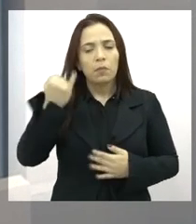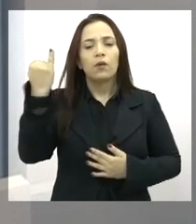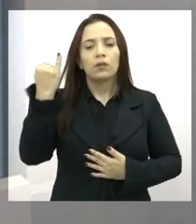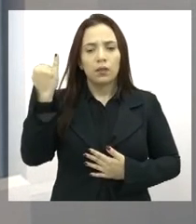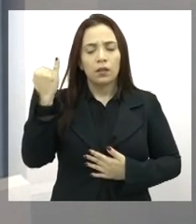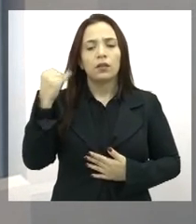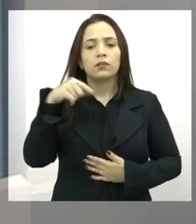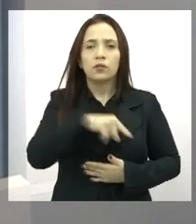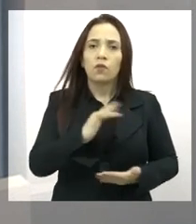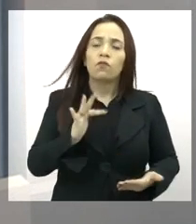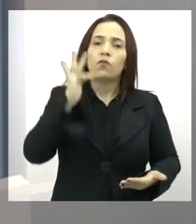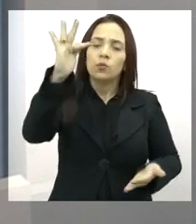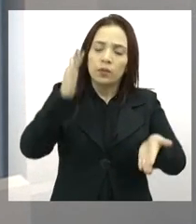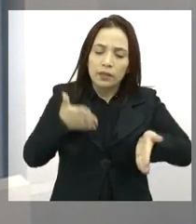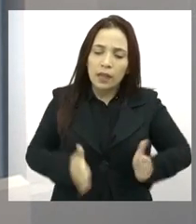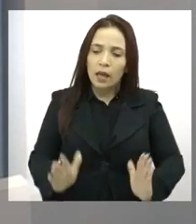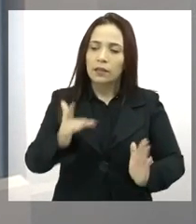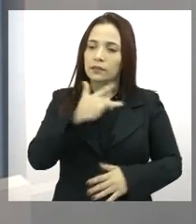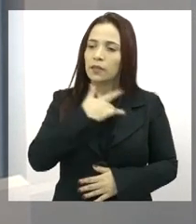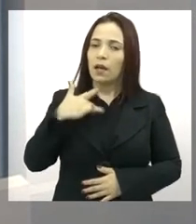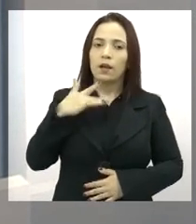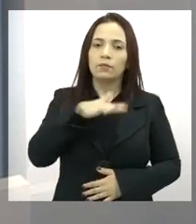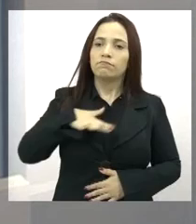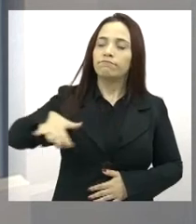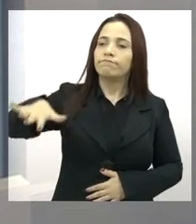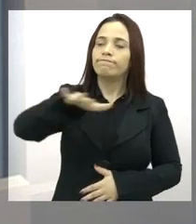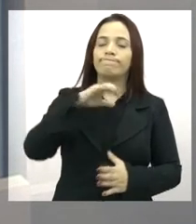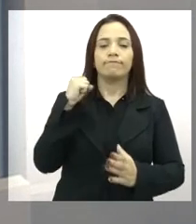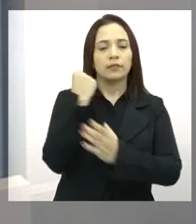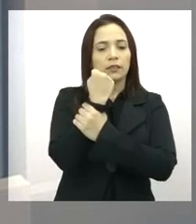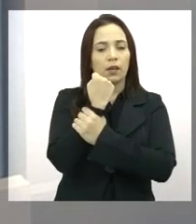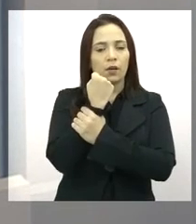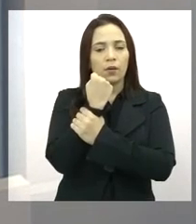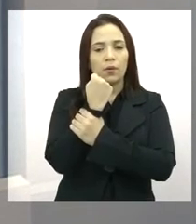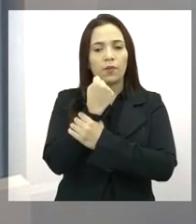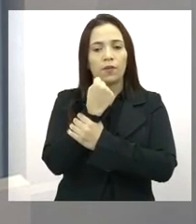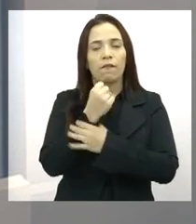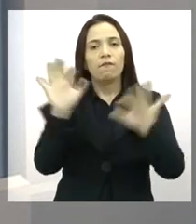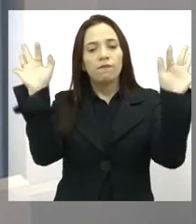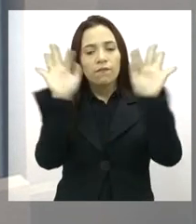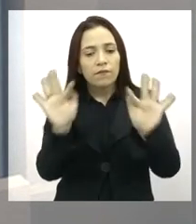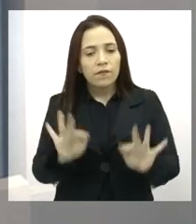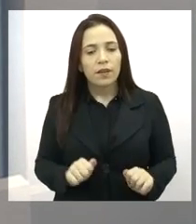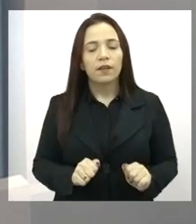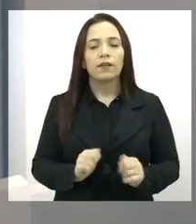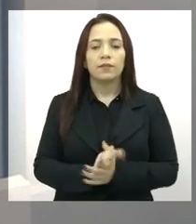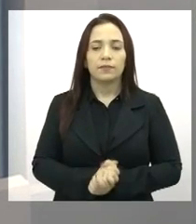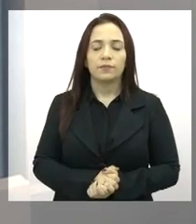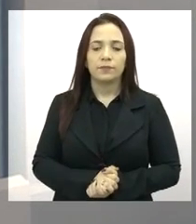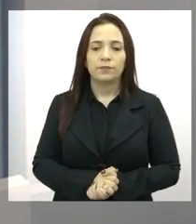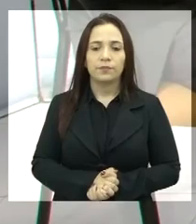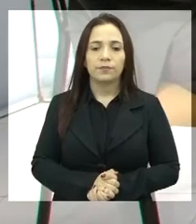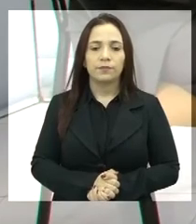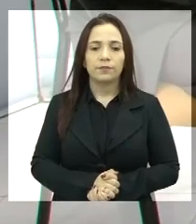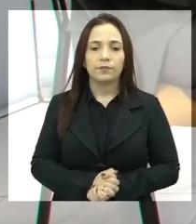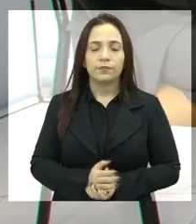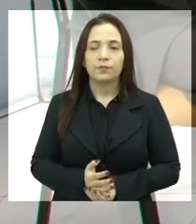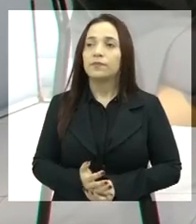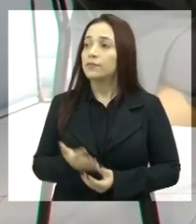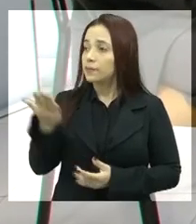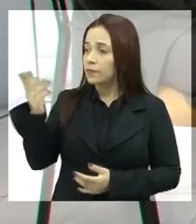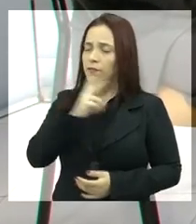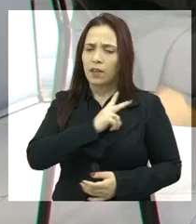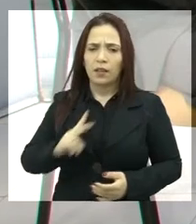crianças, elas nasçam num ambiente seguro, né, num ambiente feliz, ambiente saudável. Muito bem, e vereadora, só para